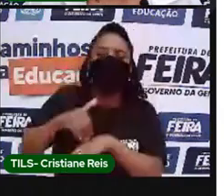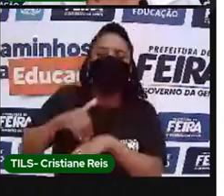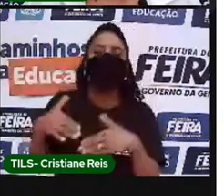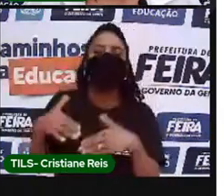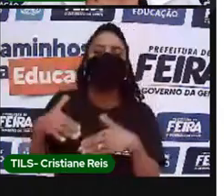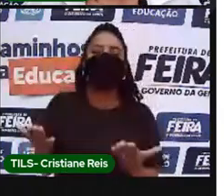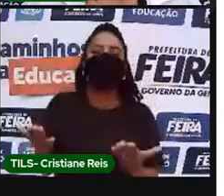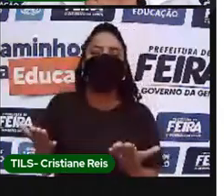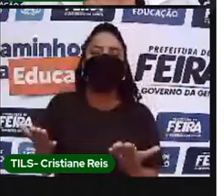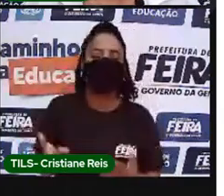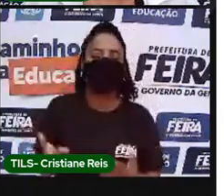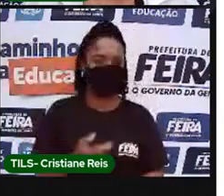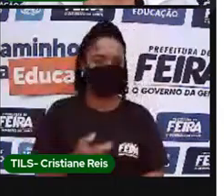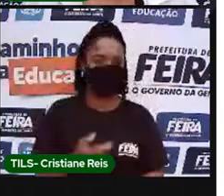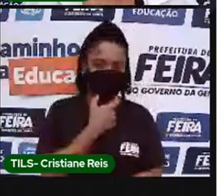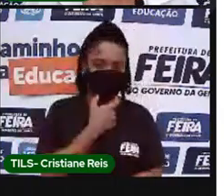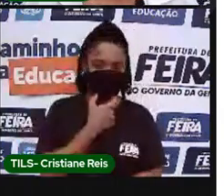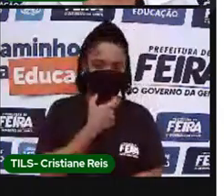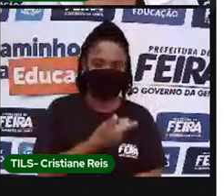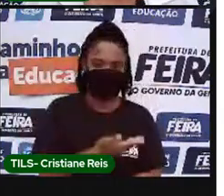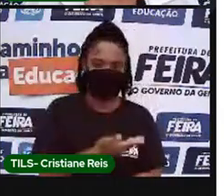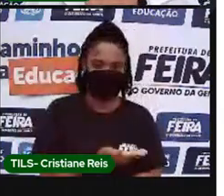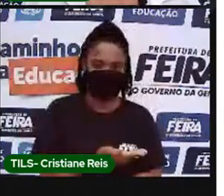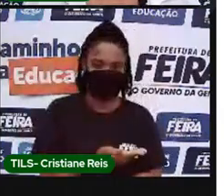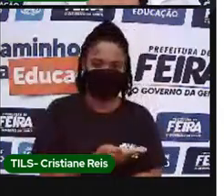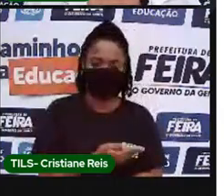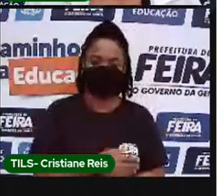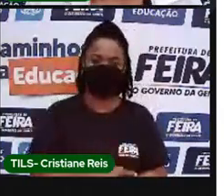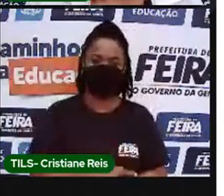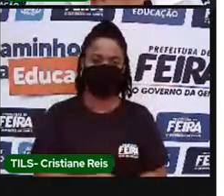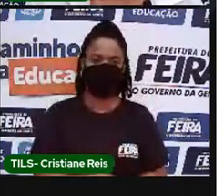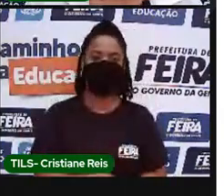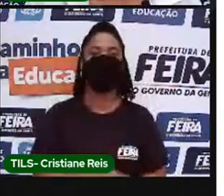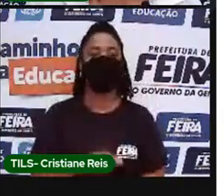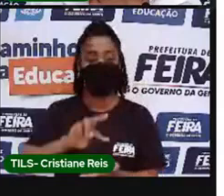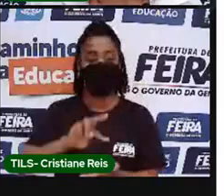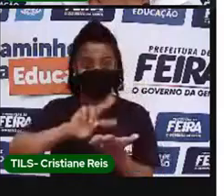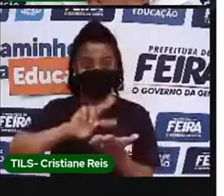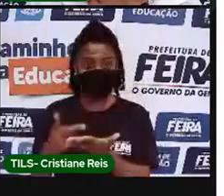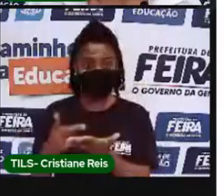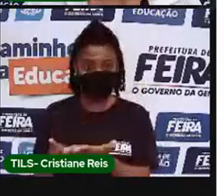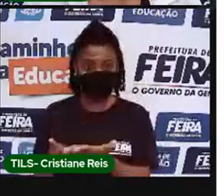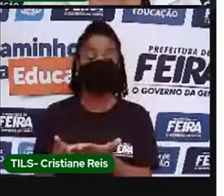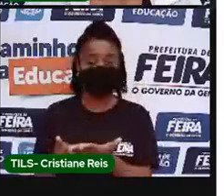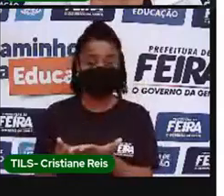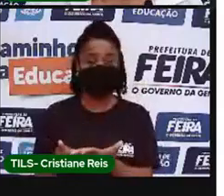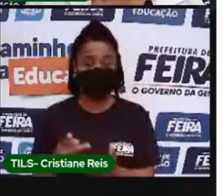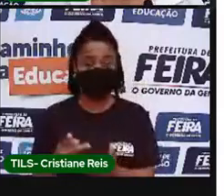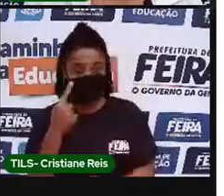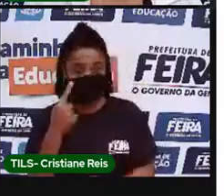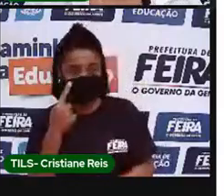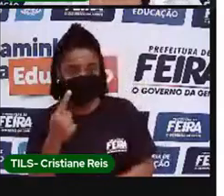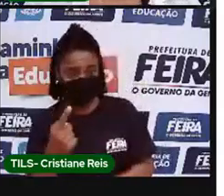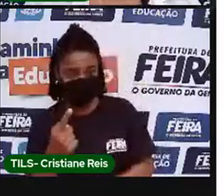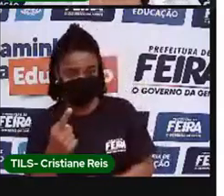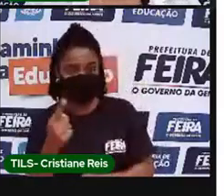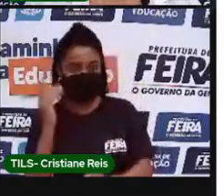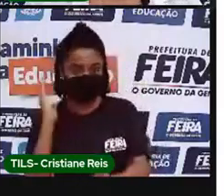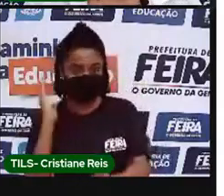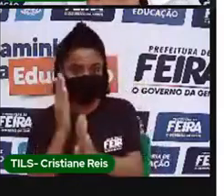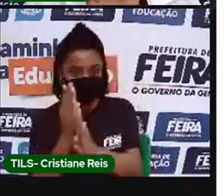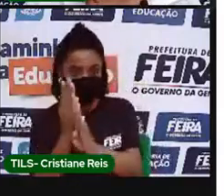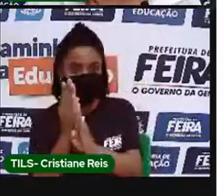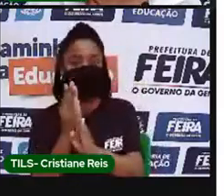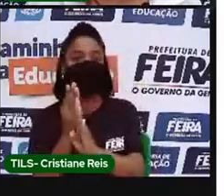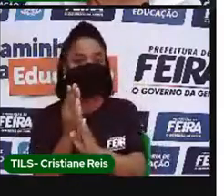,000 at works by color. Descubra aproximadamente 100 mil obras de arte